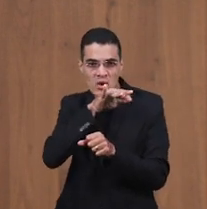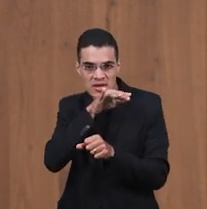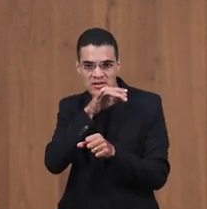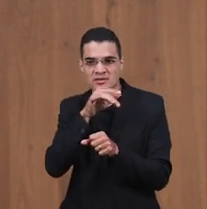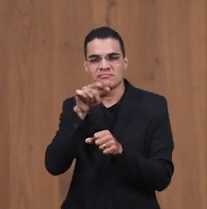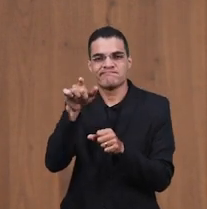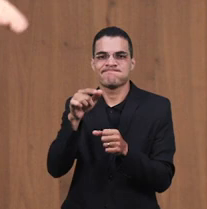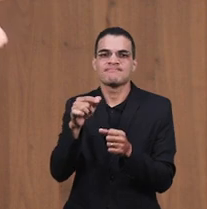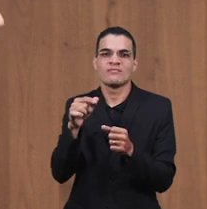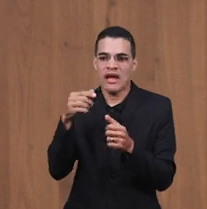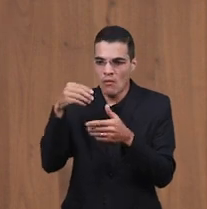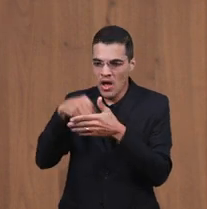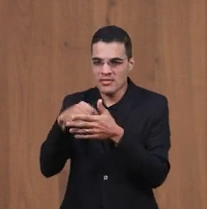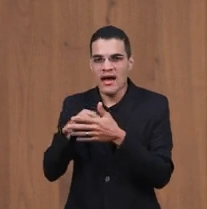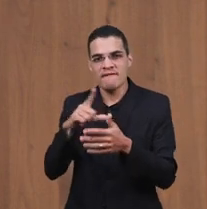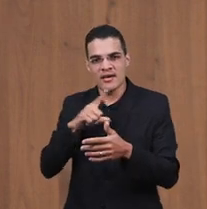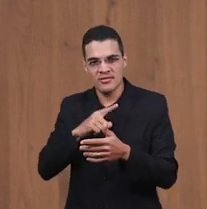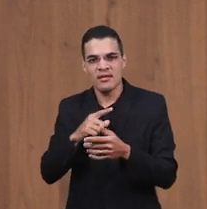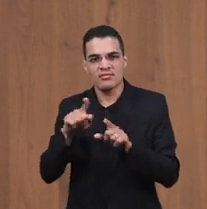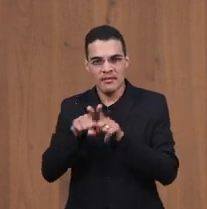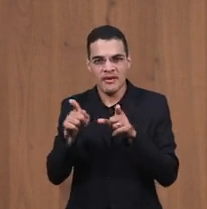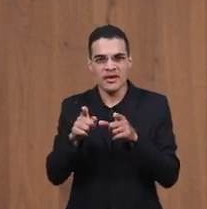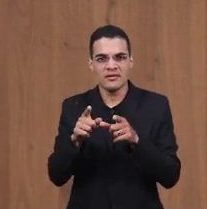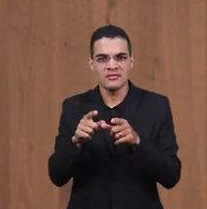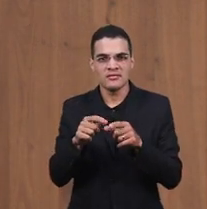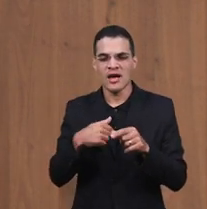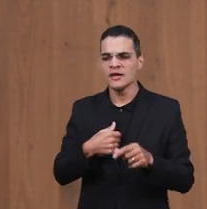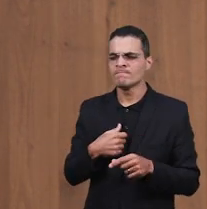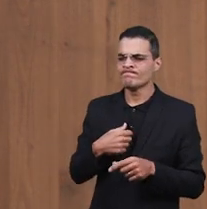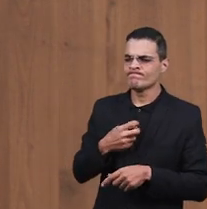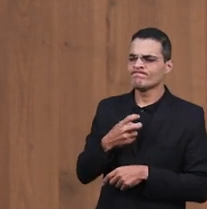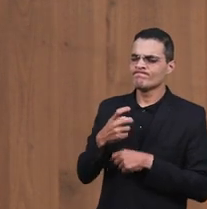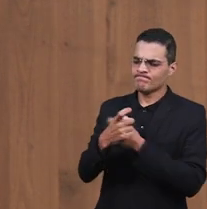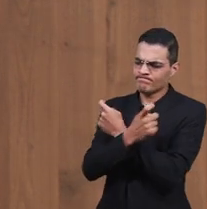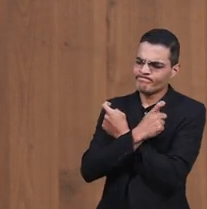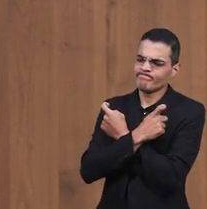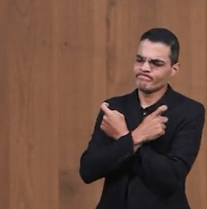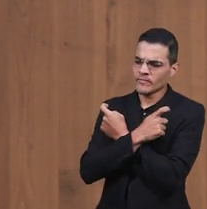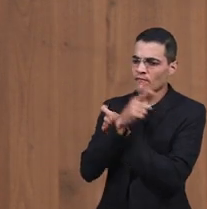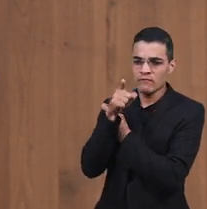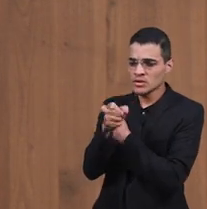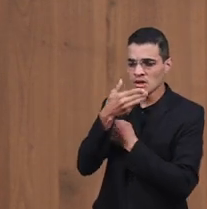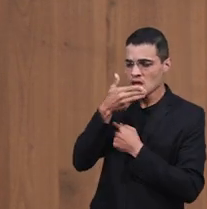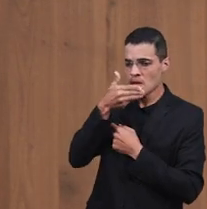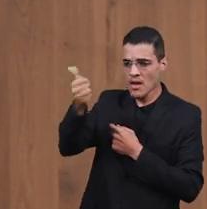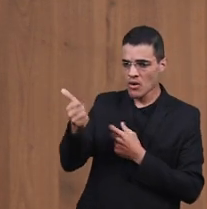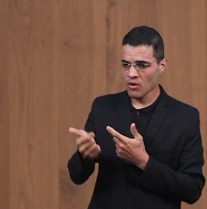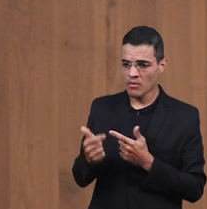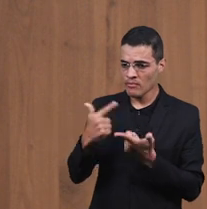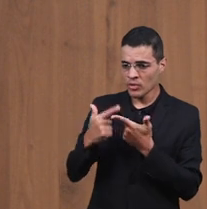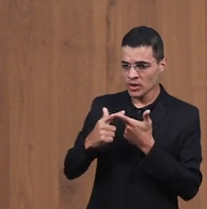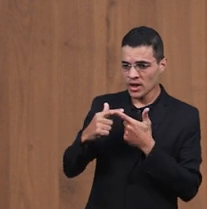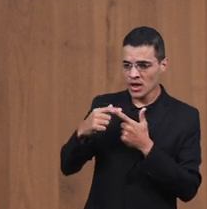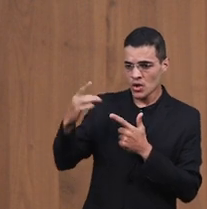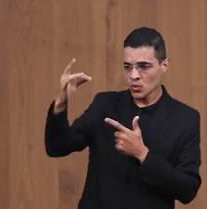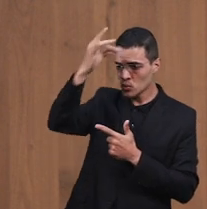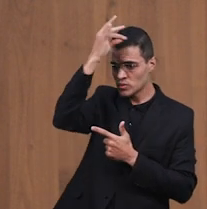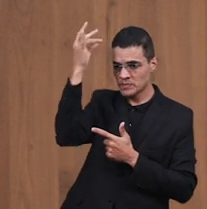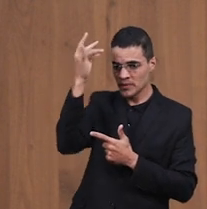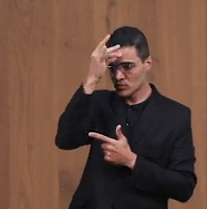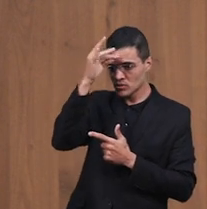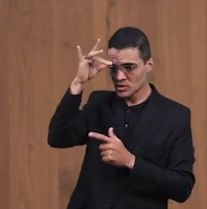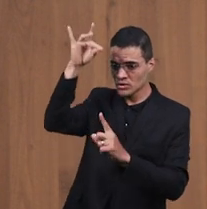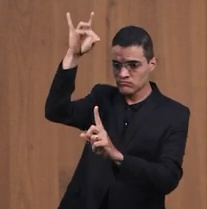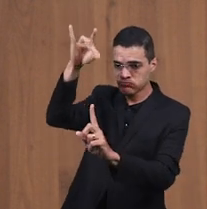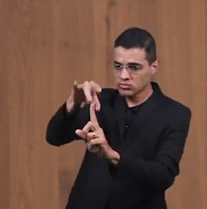Há melhor do que tu Que homem Há melhor do que José Onde habita O Espírito de Deus Que